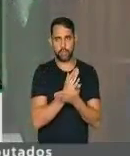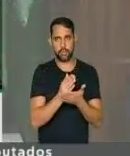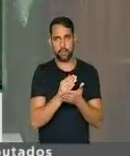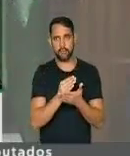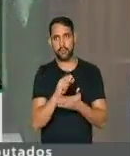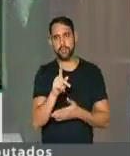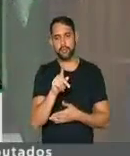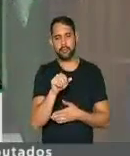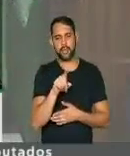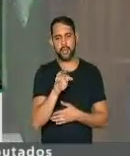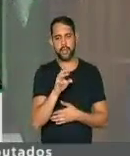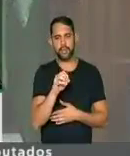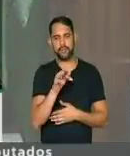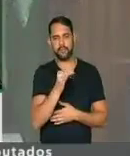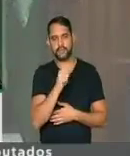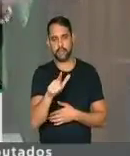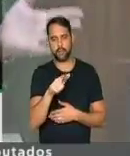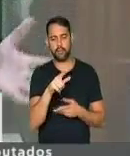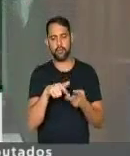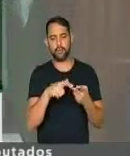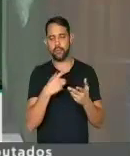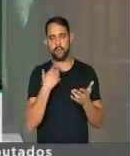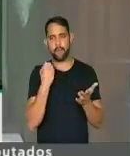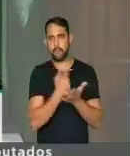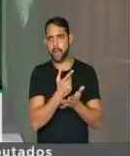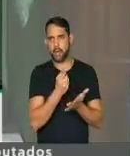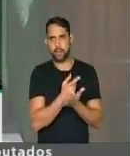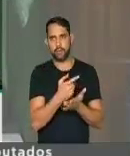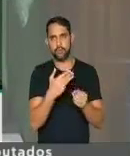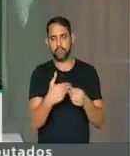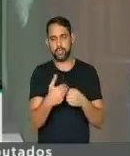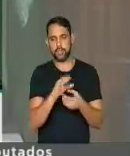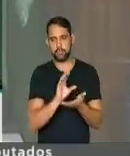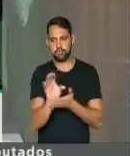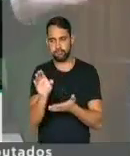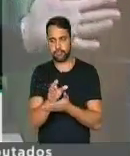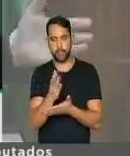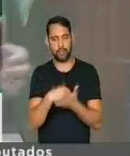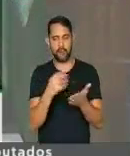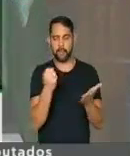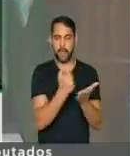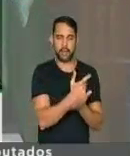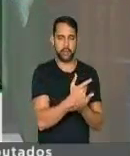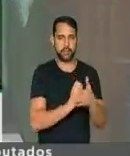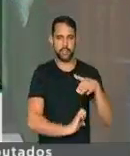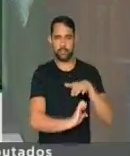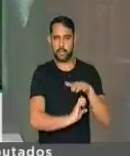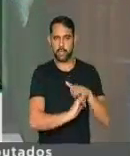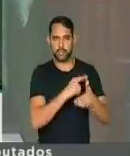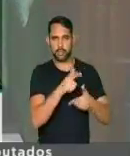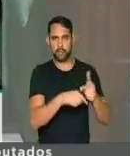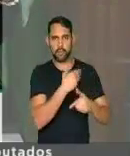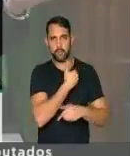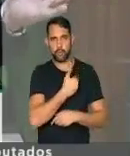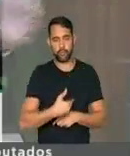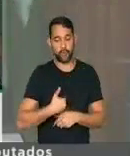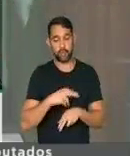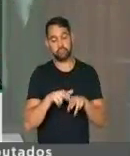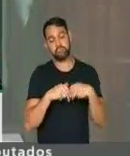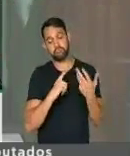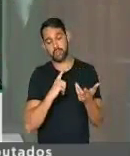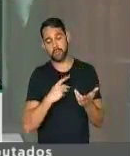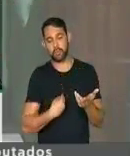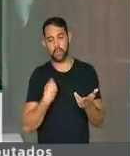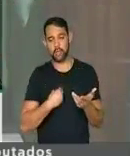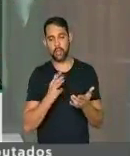famosas pedaladas fiscais, não estava pagando os municípios, não estava pagando os fornecedores, tanto é que